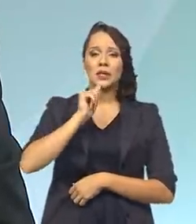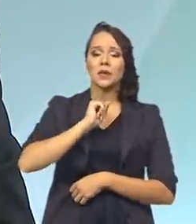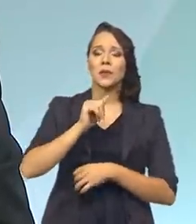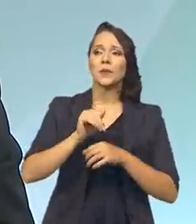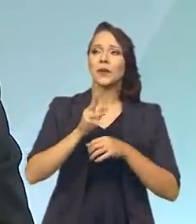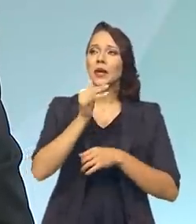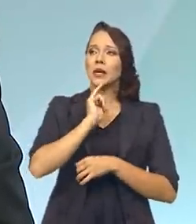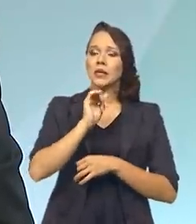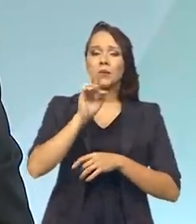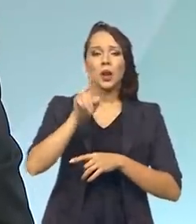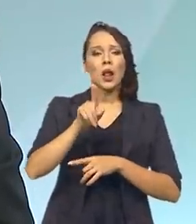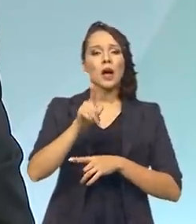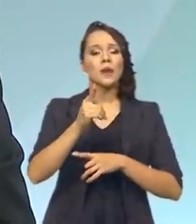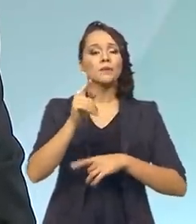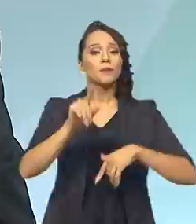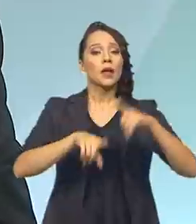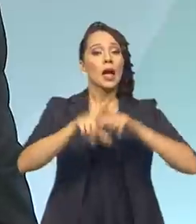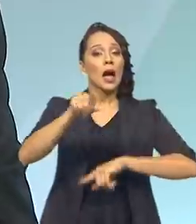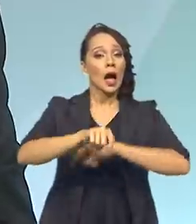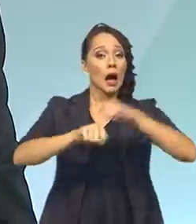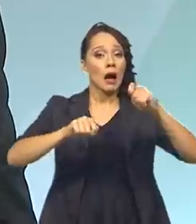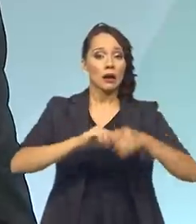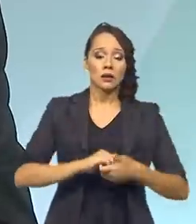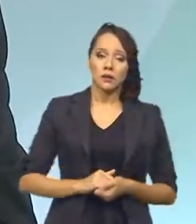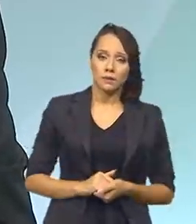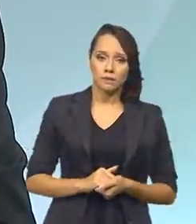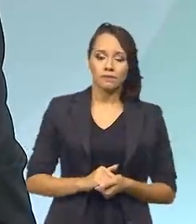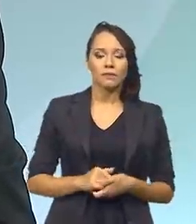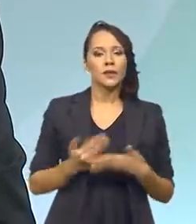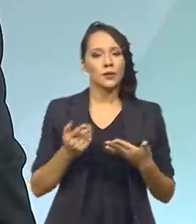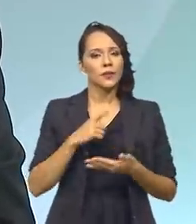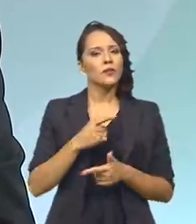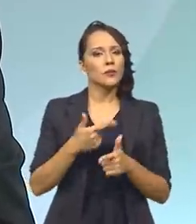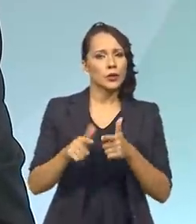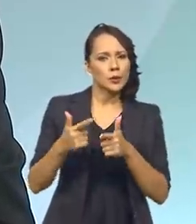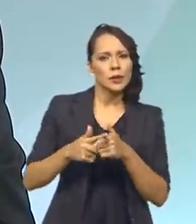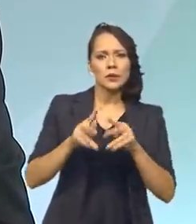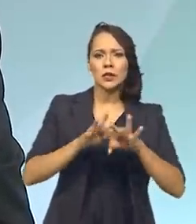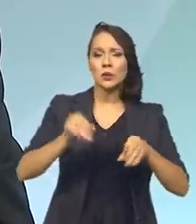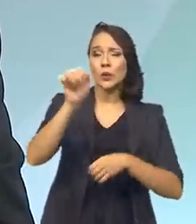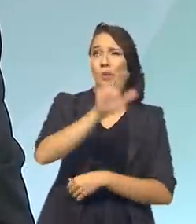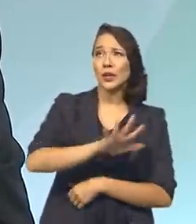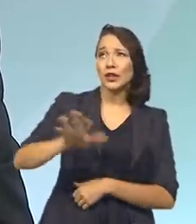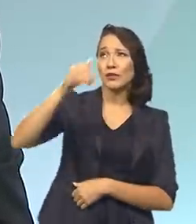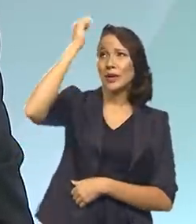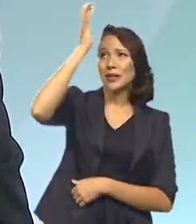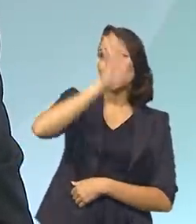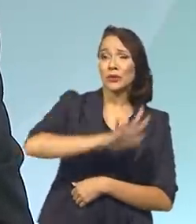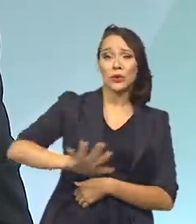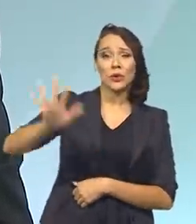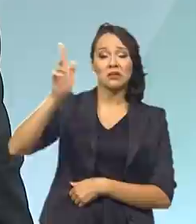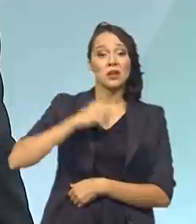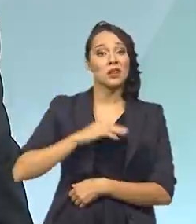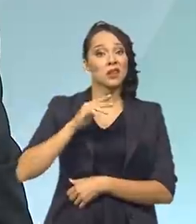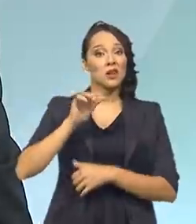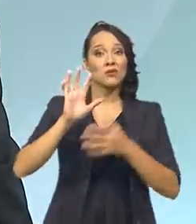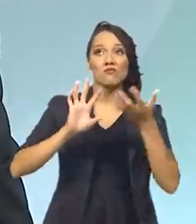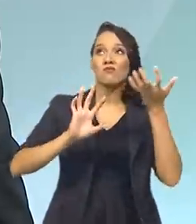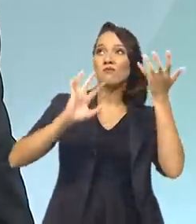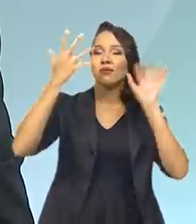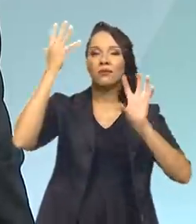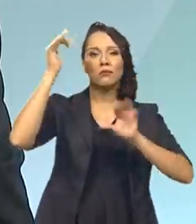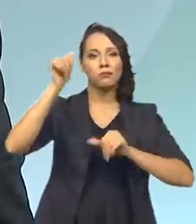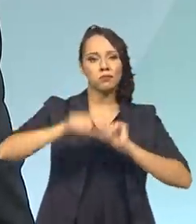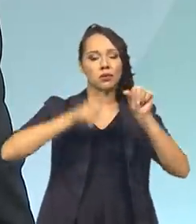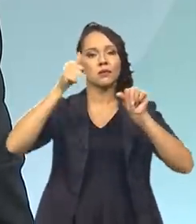como o próprio estado do Amazonas. Então, tivemos problemas praticamente em todo o território nacional, houve uma mudança climática muito forte.